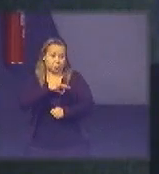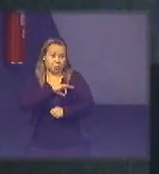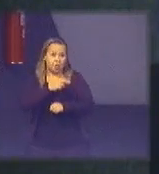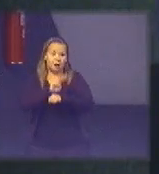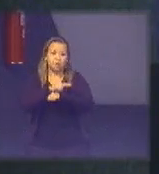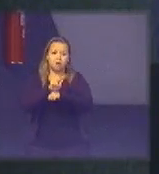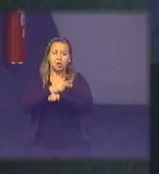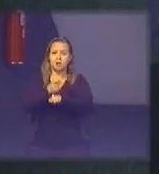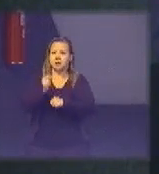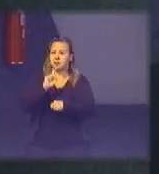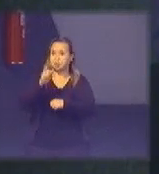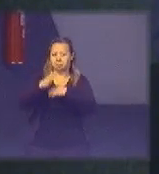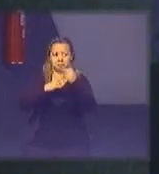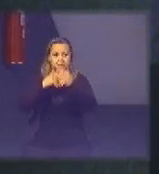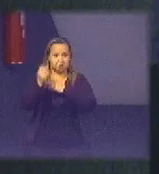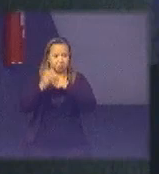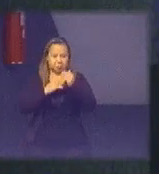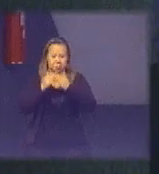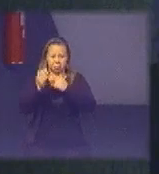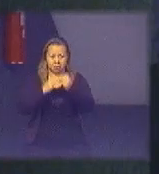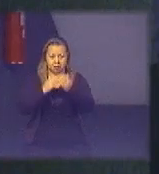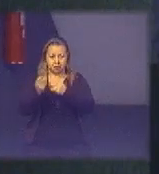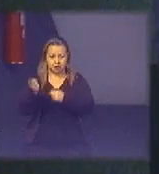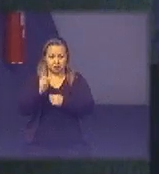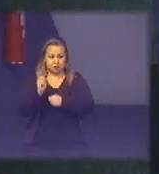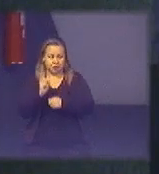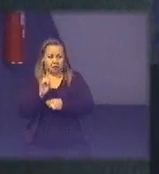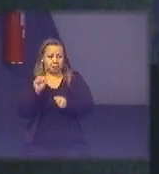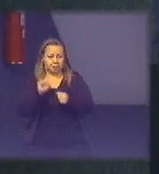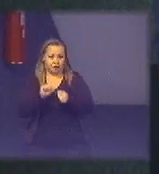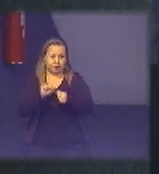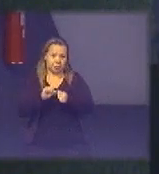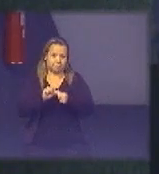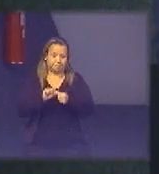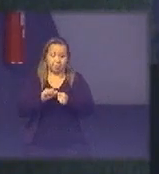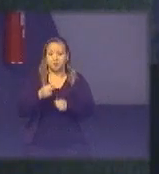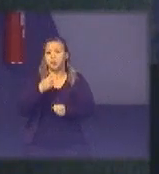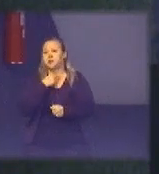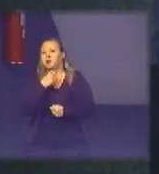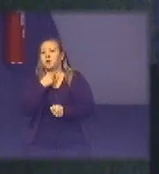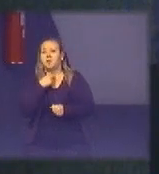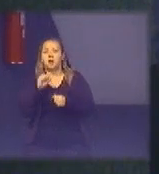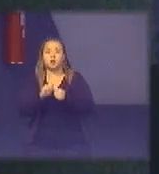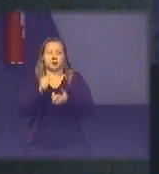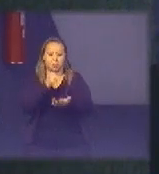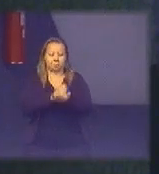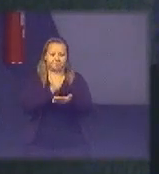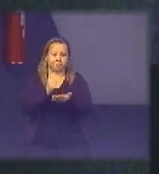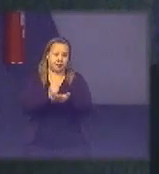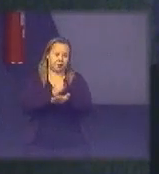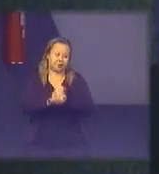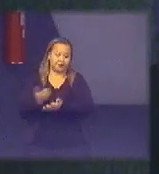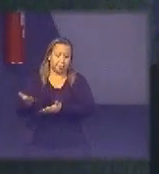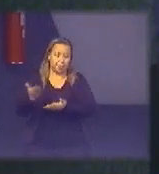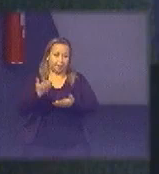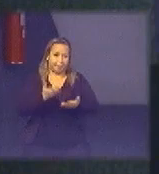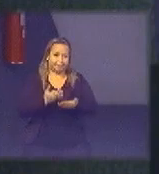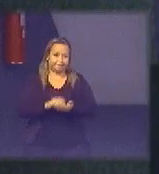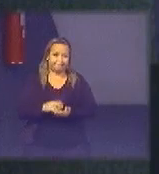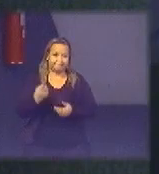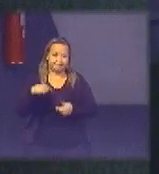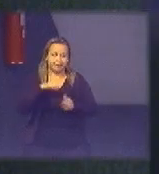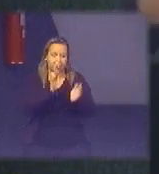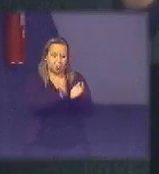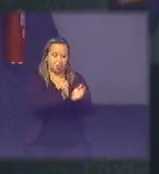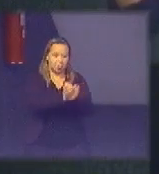objetos de execução indireta ou seja não poderia fazer essa contratação e aí vem pra gente pra resolver resultado o que que a